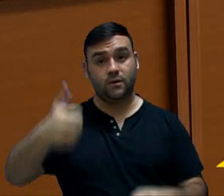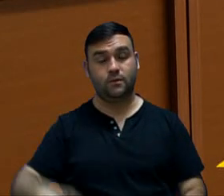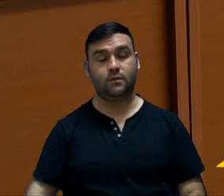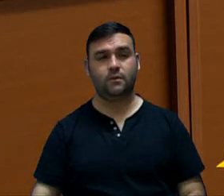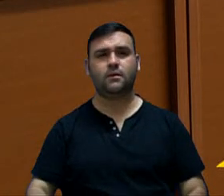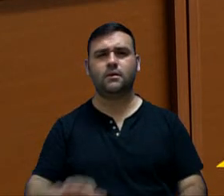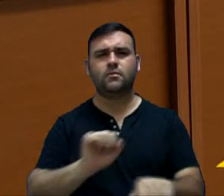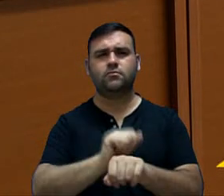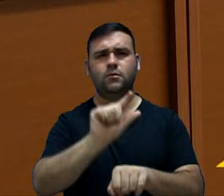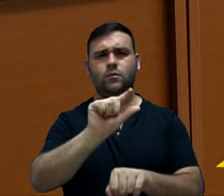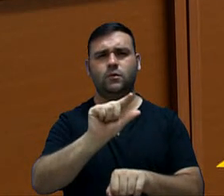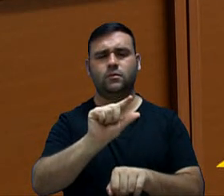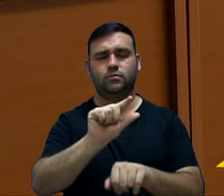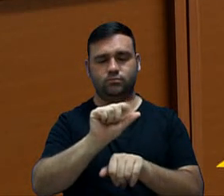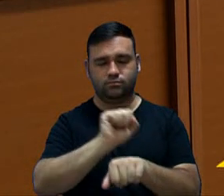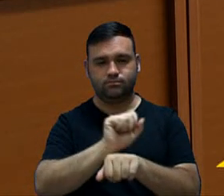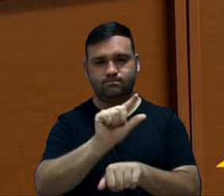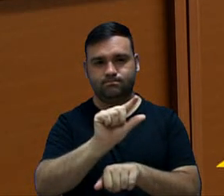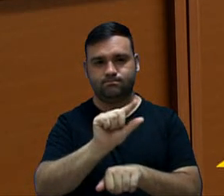Mas só um instantinho.